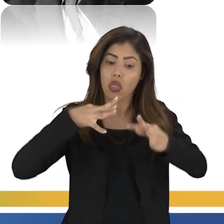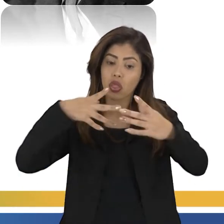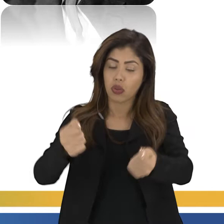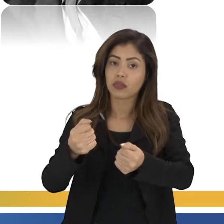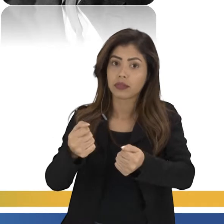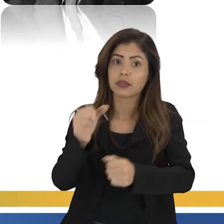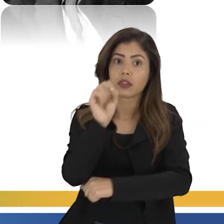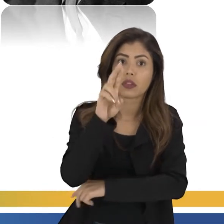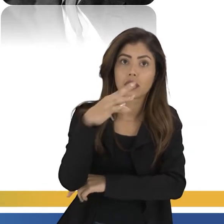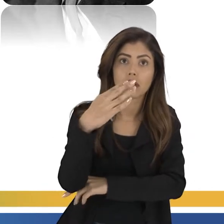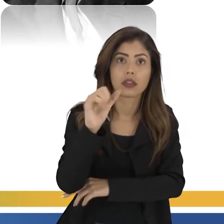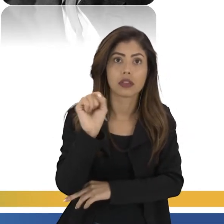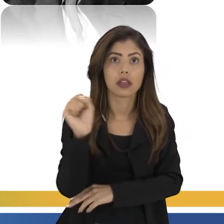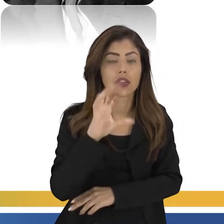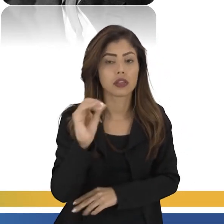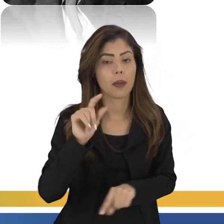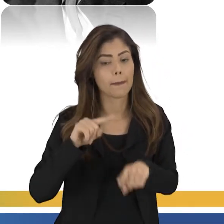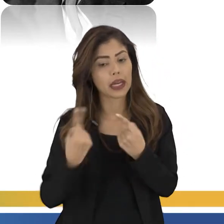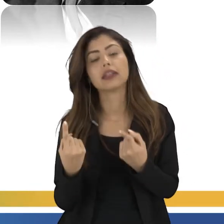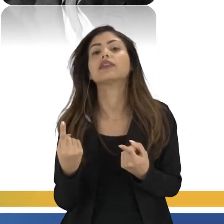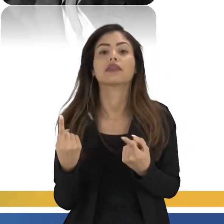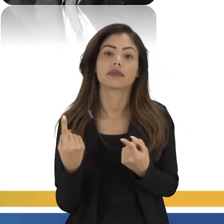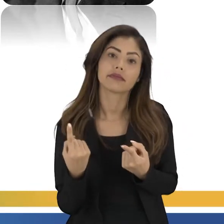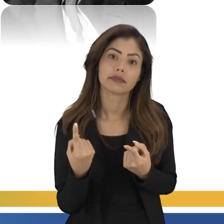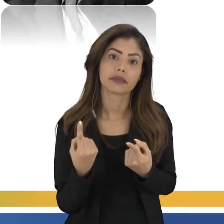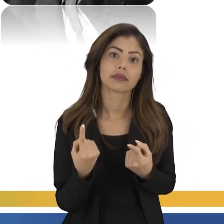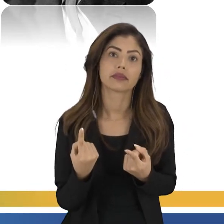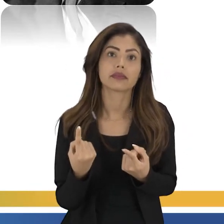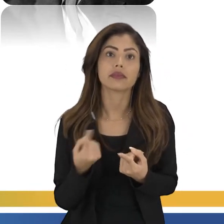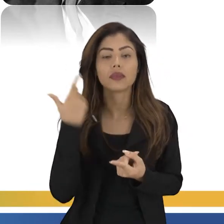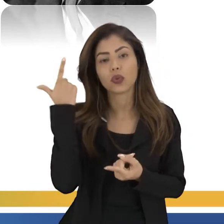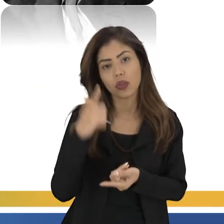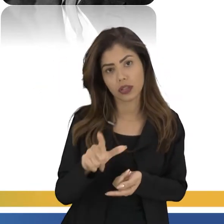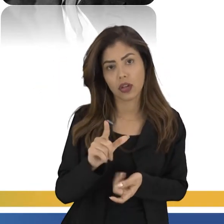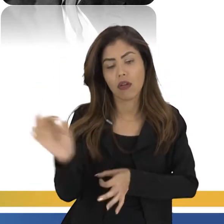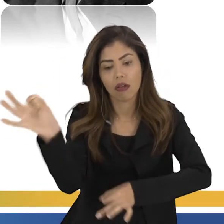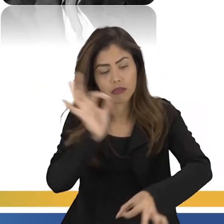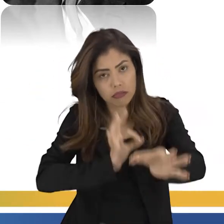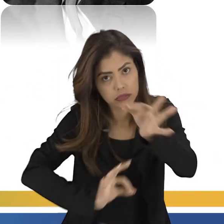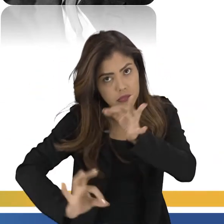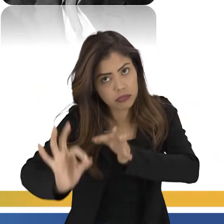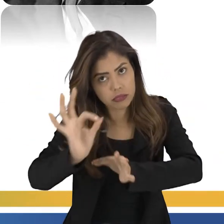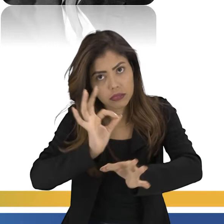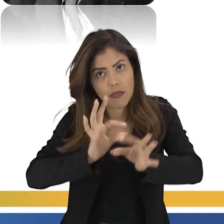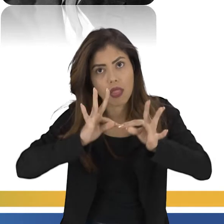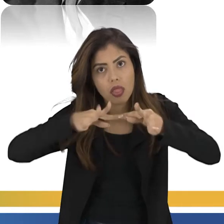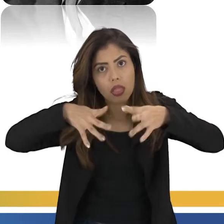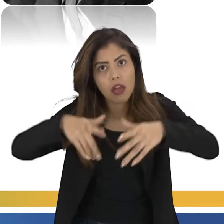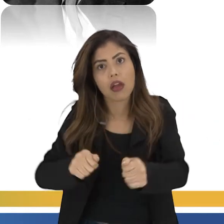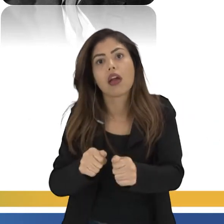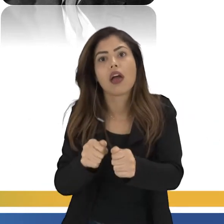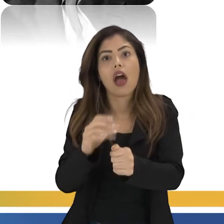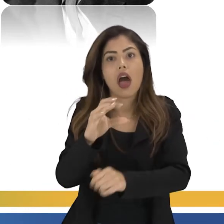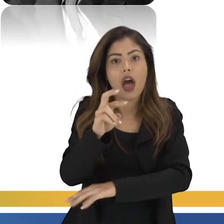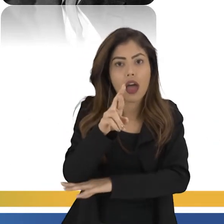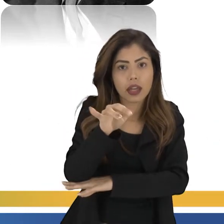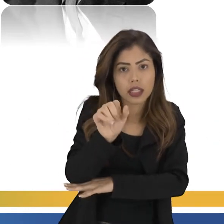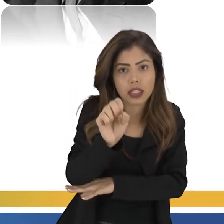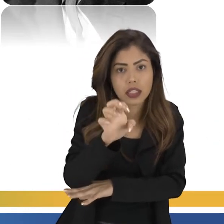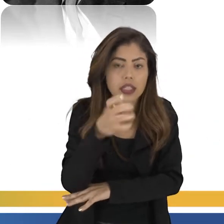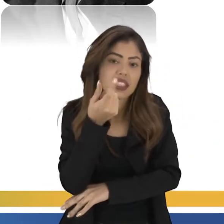o sucesso esperado, mas ele conseguiu controlar relativamente a crise